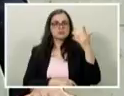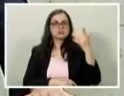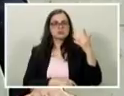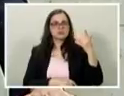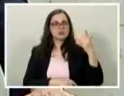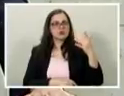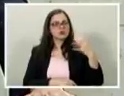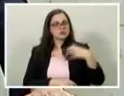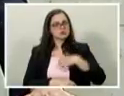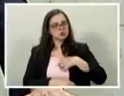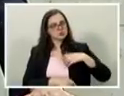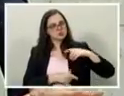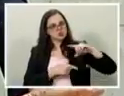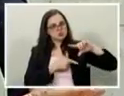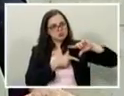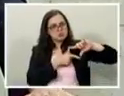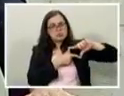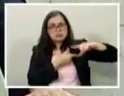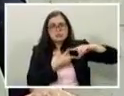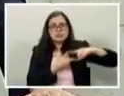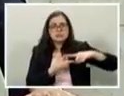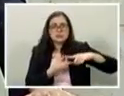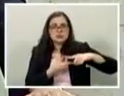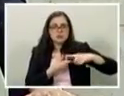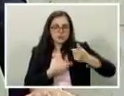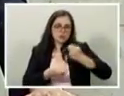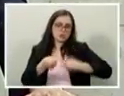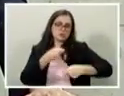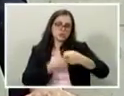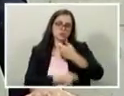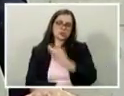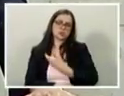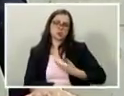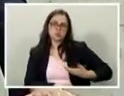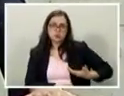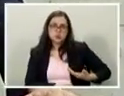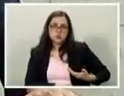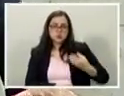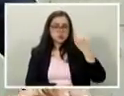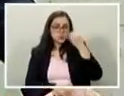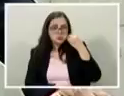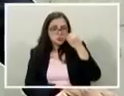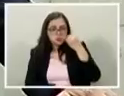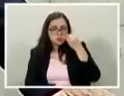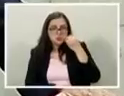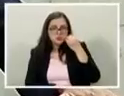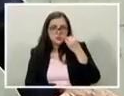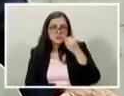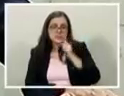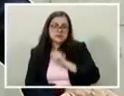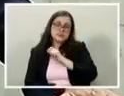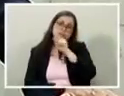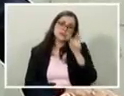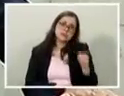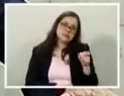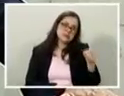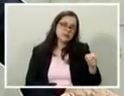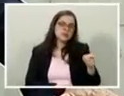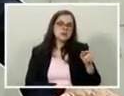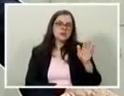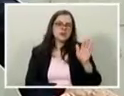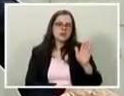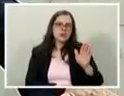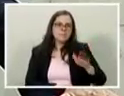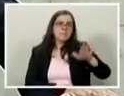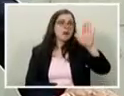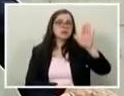atitude da administração pública do que, propriamente, alguém mais ousado como o prefeito